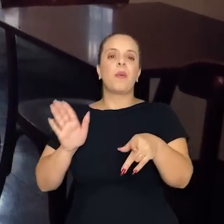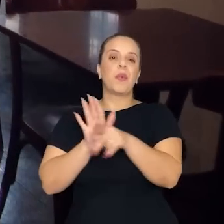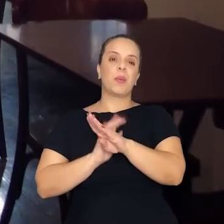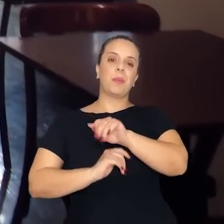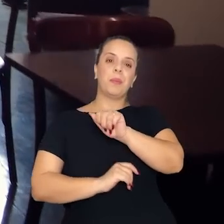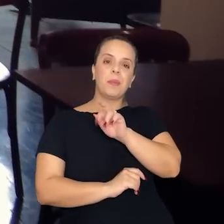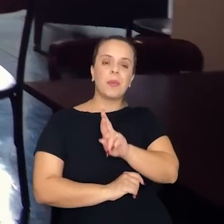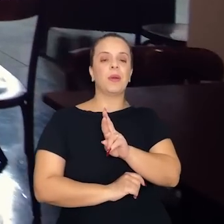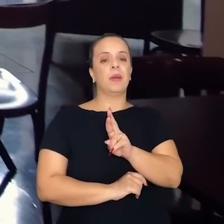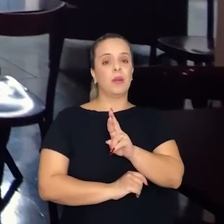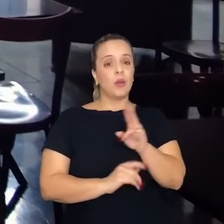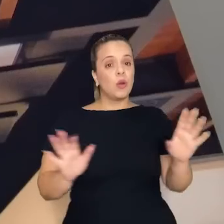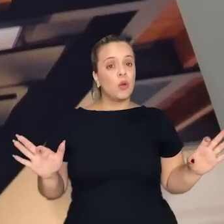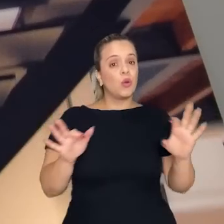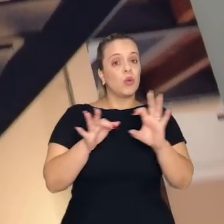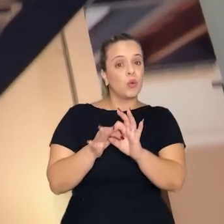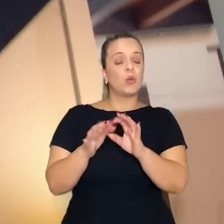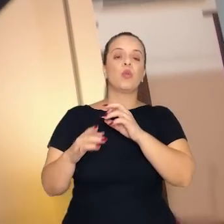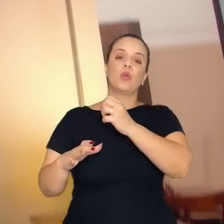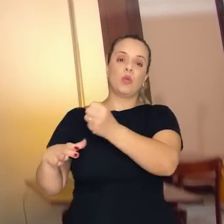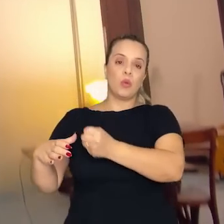integrado com a cozinha.